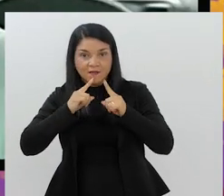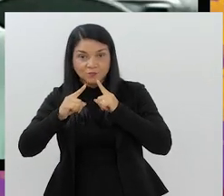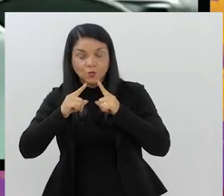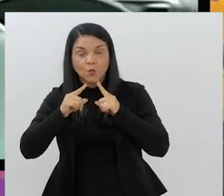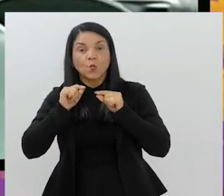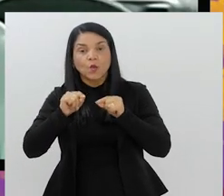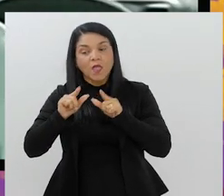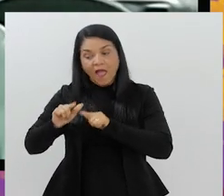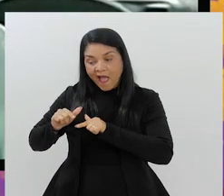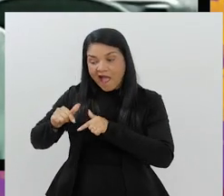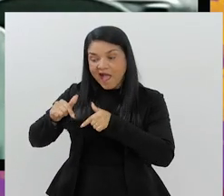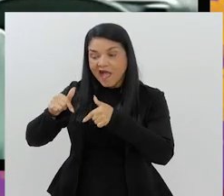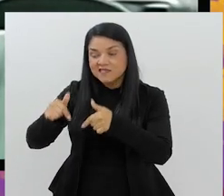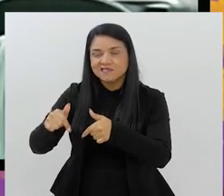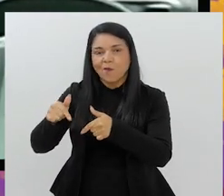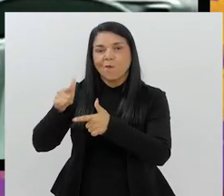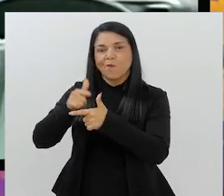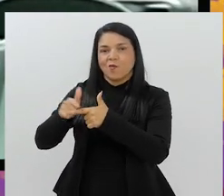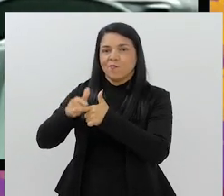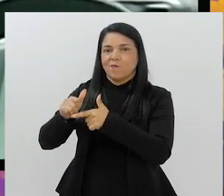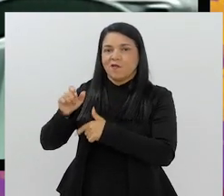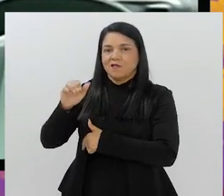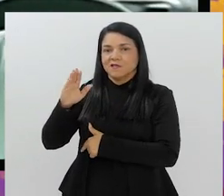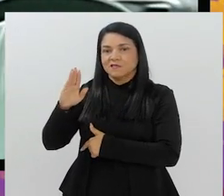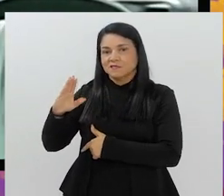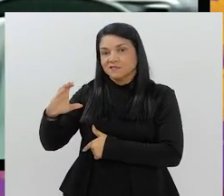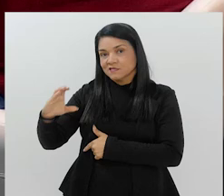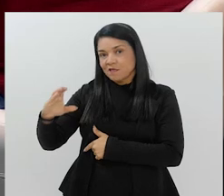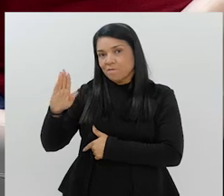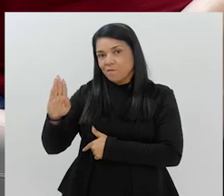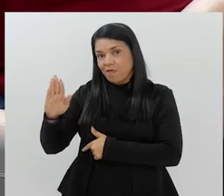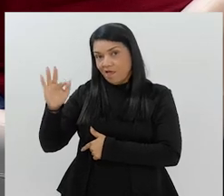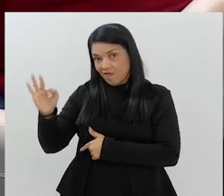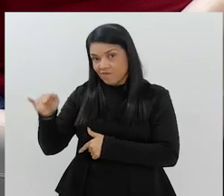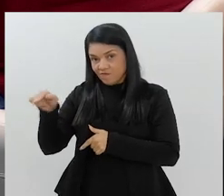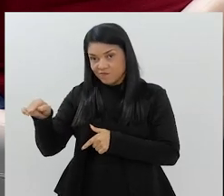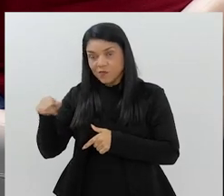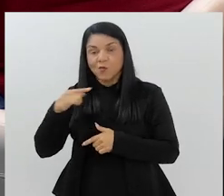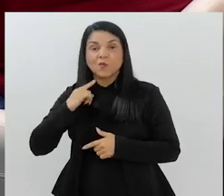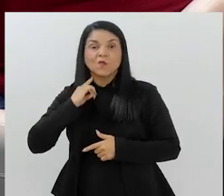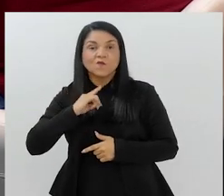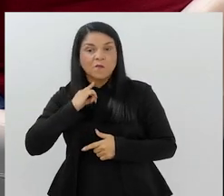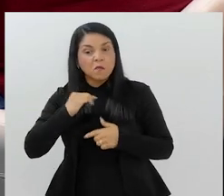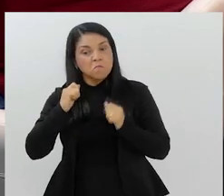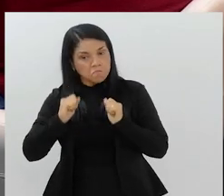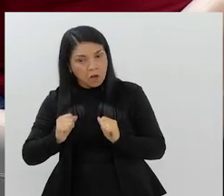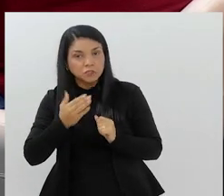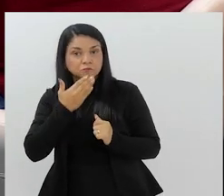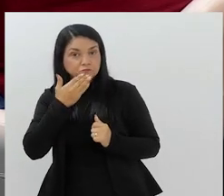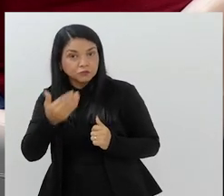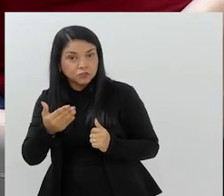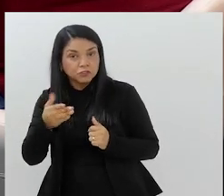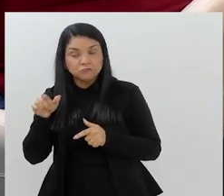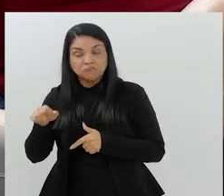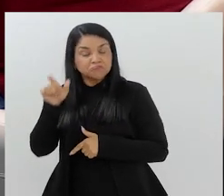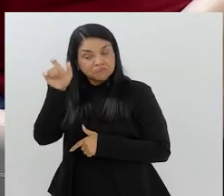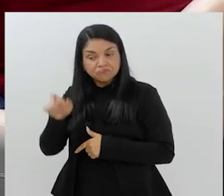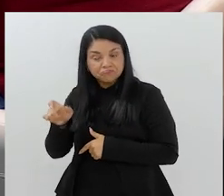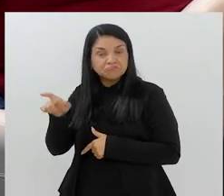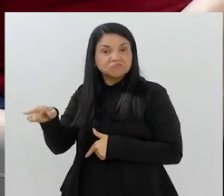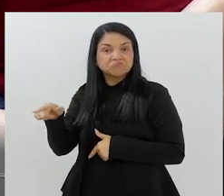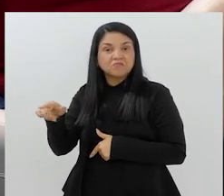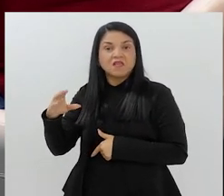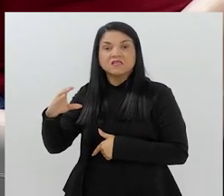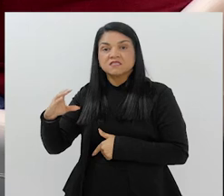A natureza do problema está na ação da CBF. O Flamengo poderia requisitar o ele quisesse. E o papel da CBF seria não